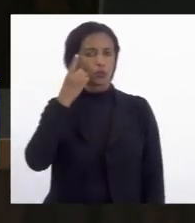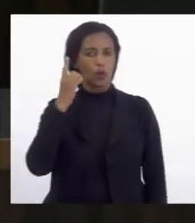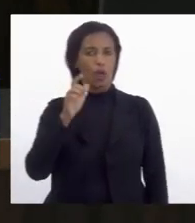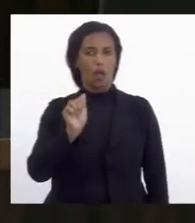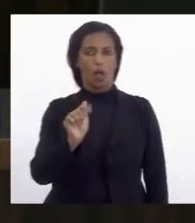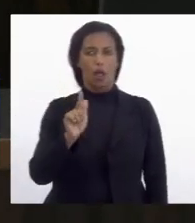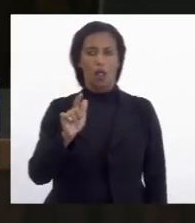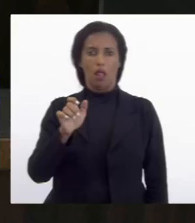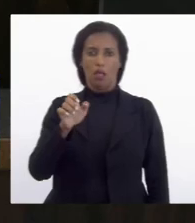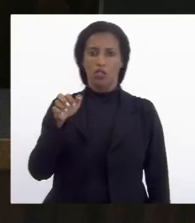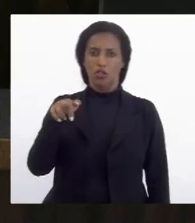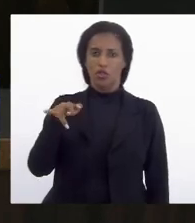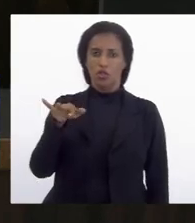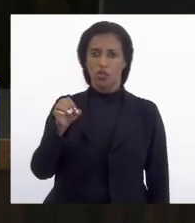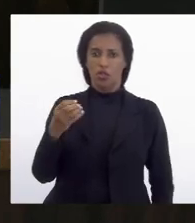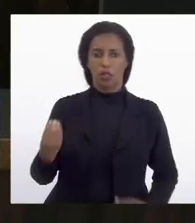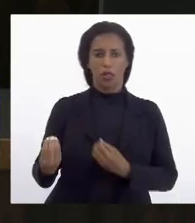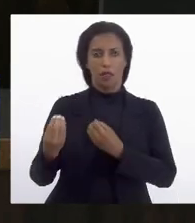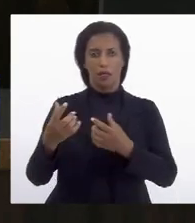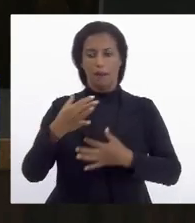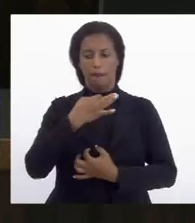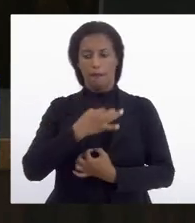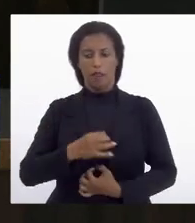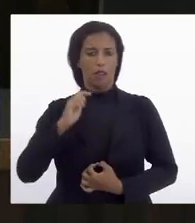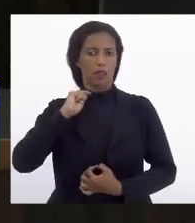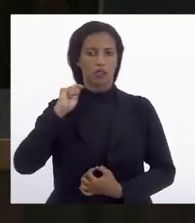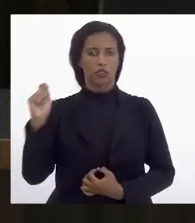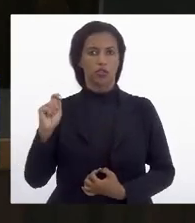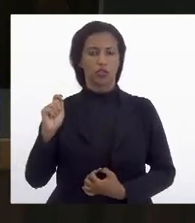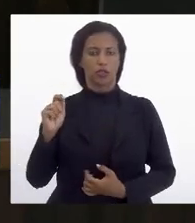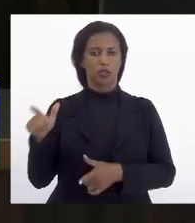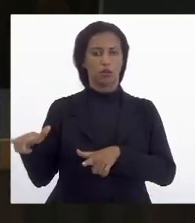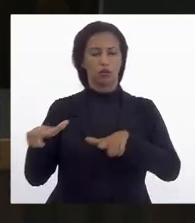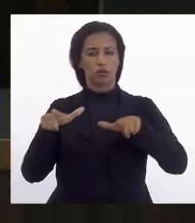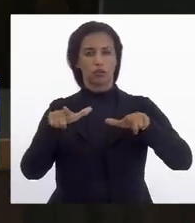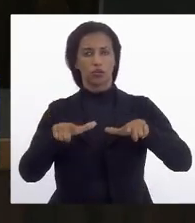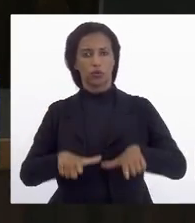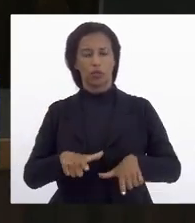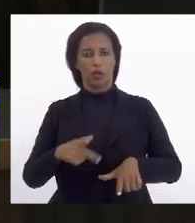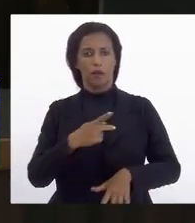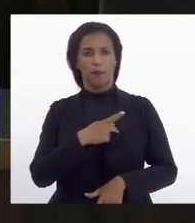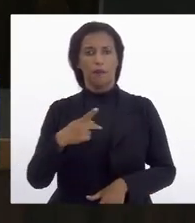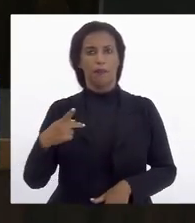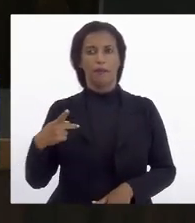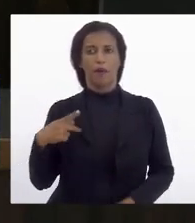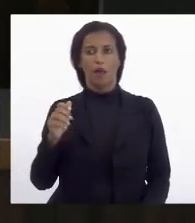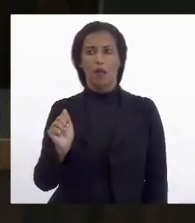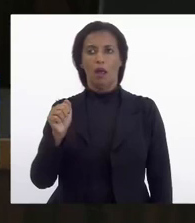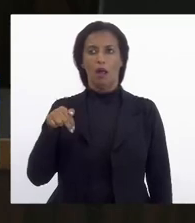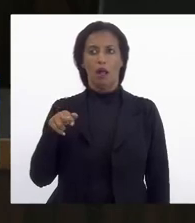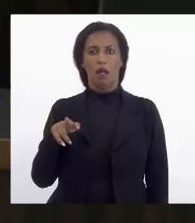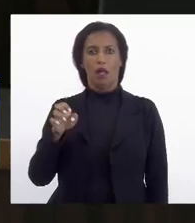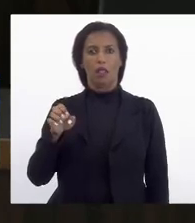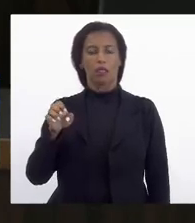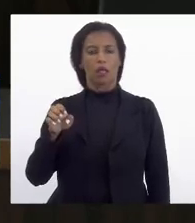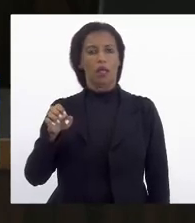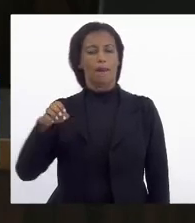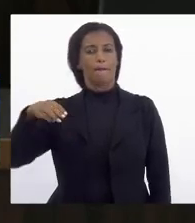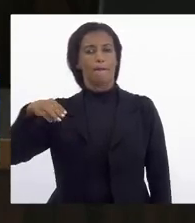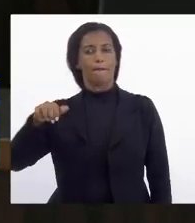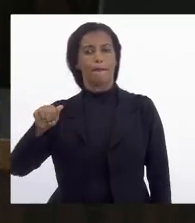Alexandre Quinopop que concede medalha Tiradentes e seu espetivo de poma ao pastor evangélico André Machado Aladão